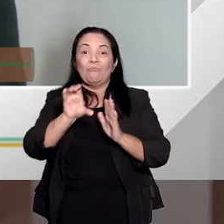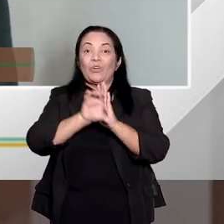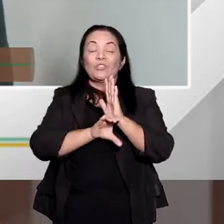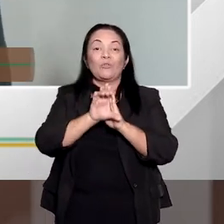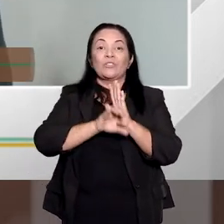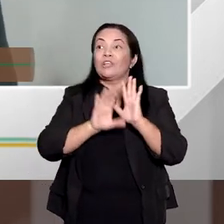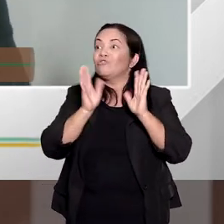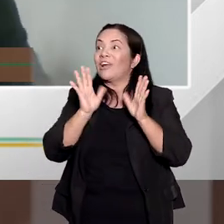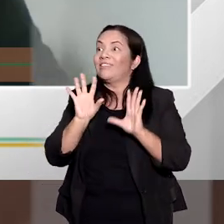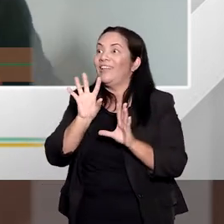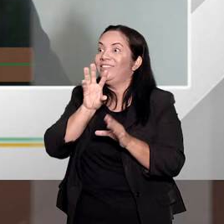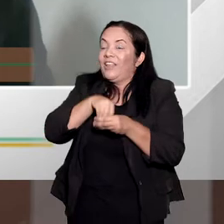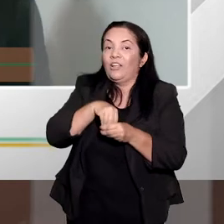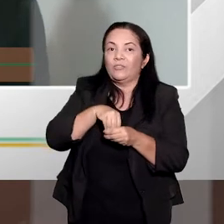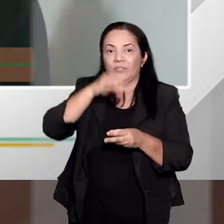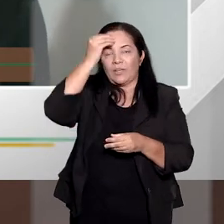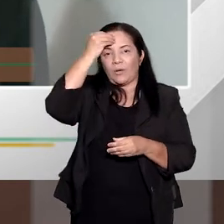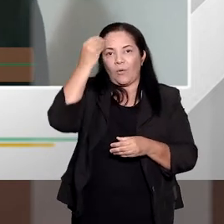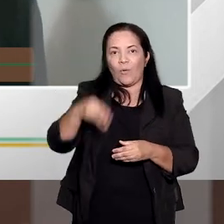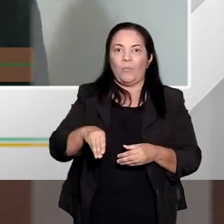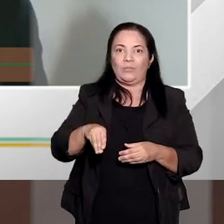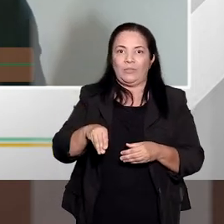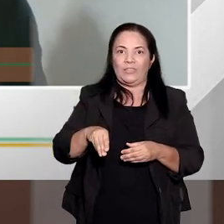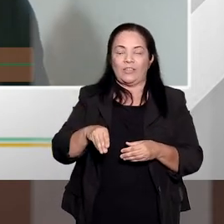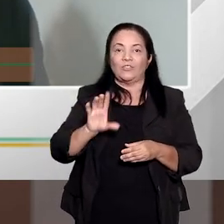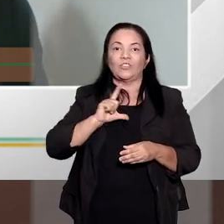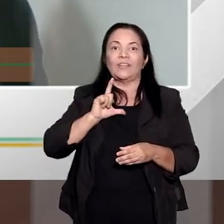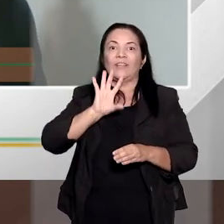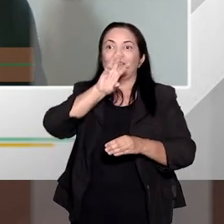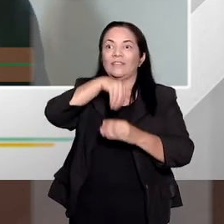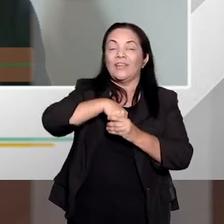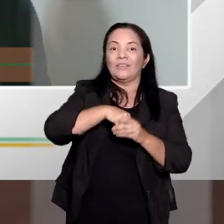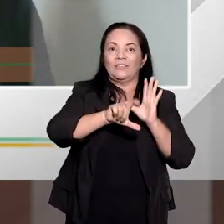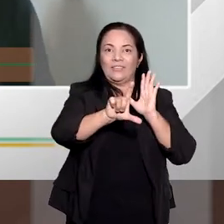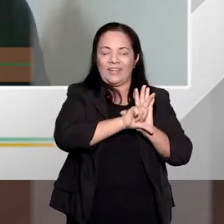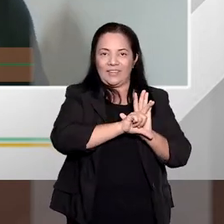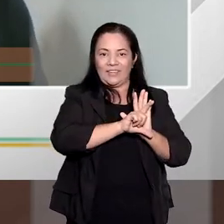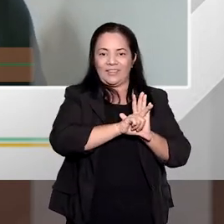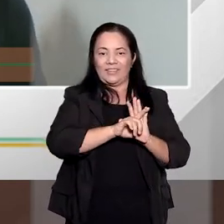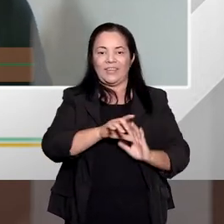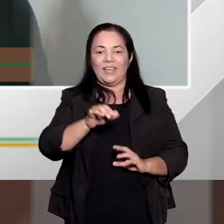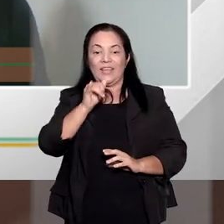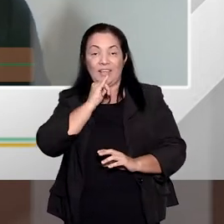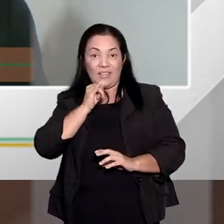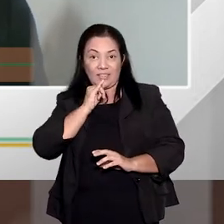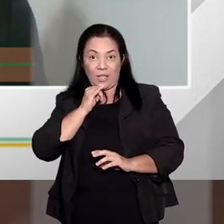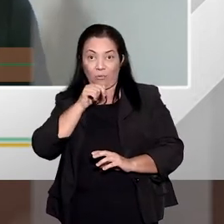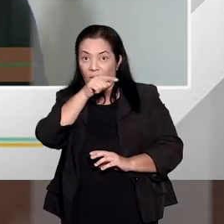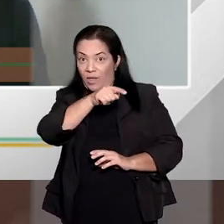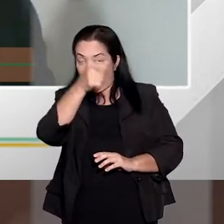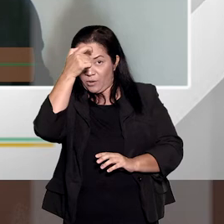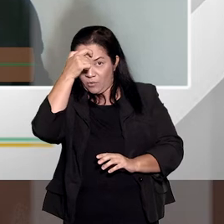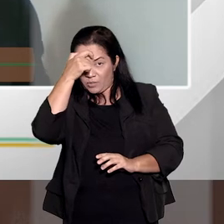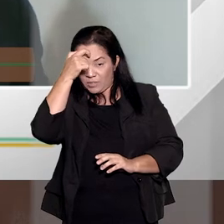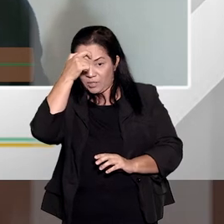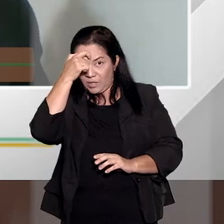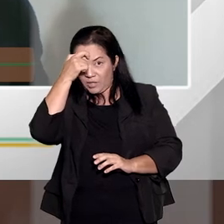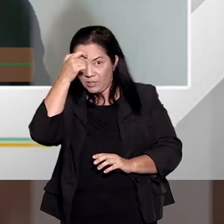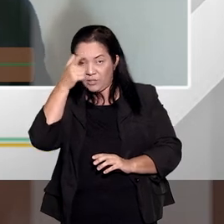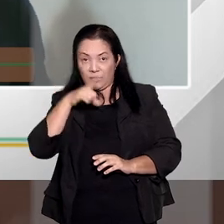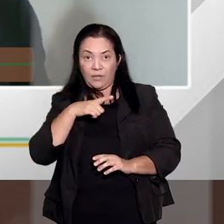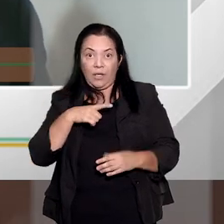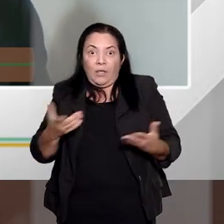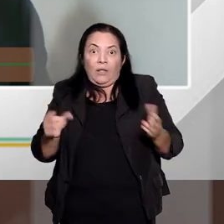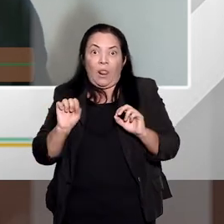da própria culpabilidade como elemento do crime, porque se ele não fosse imputável, não tivesse consciência, não teríamos nem